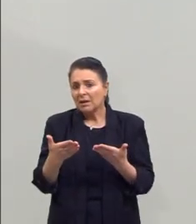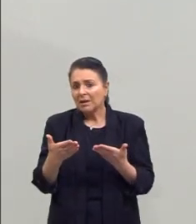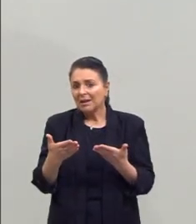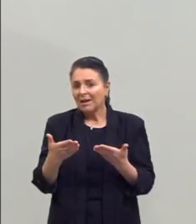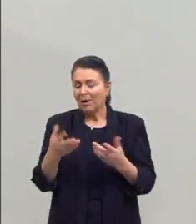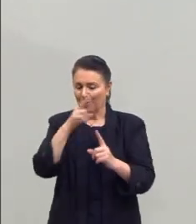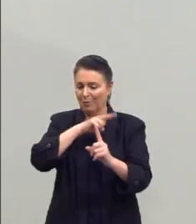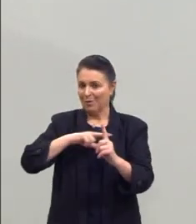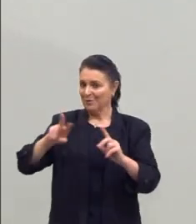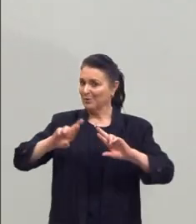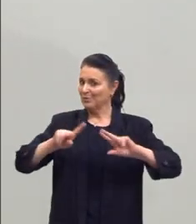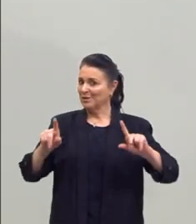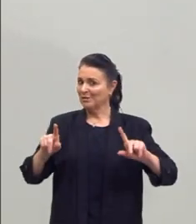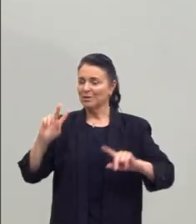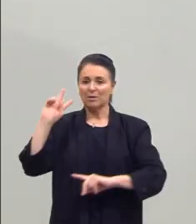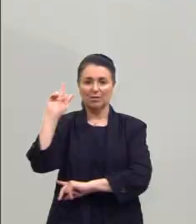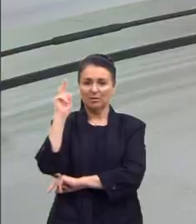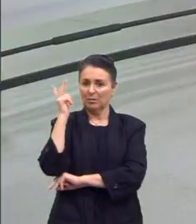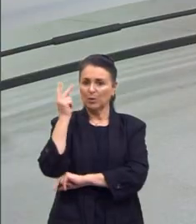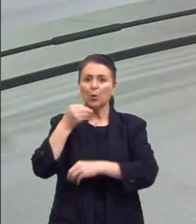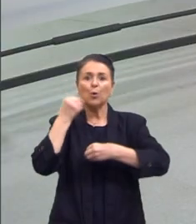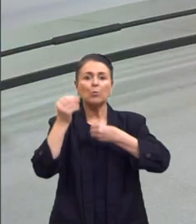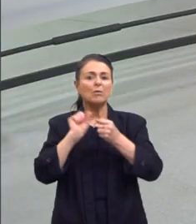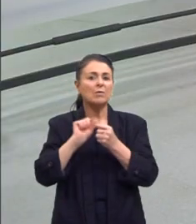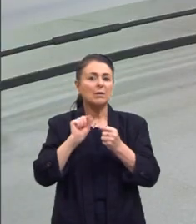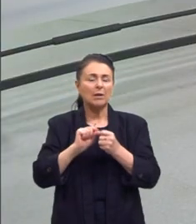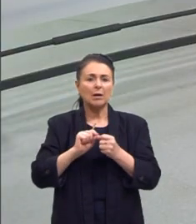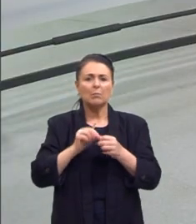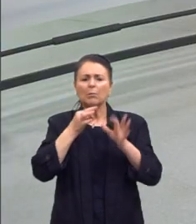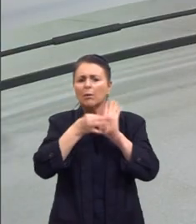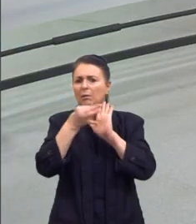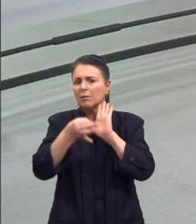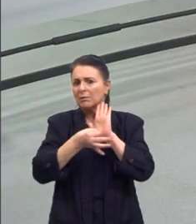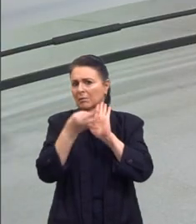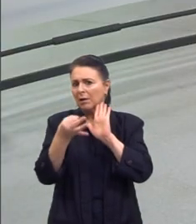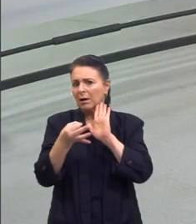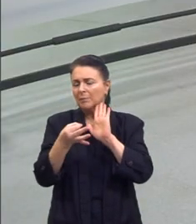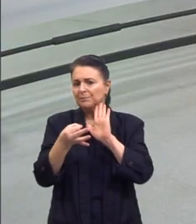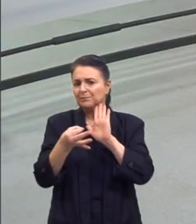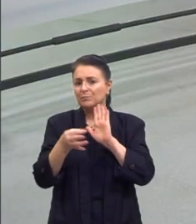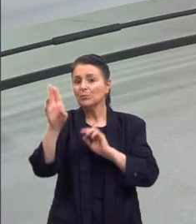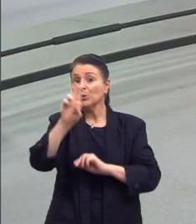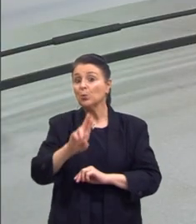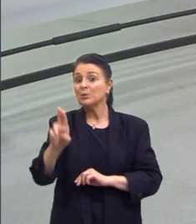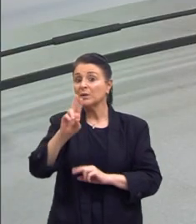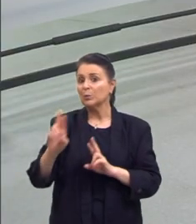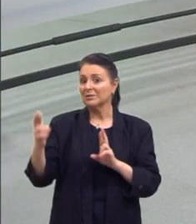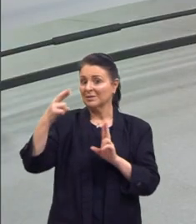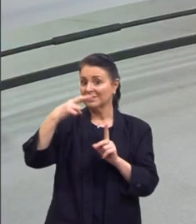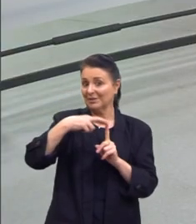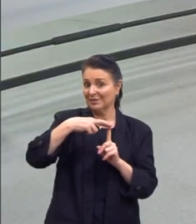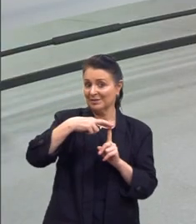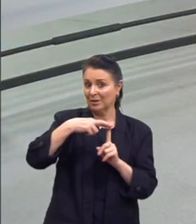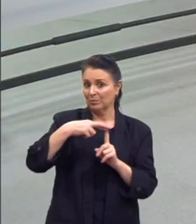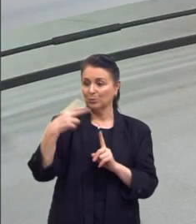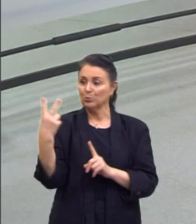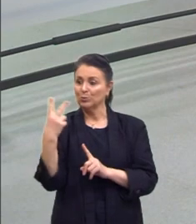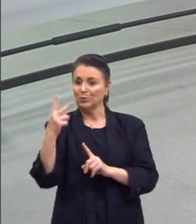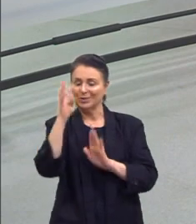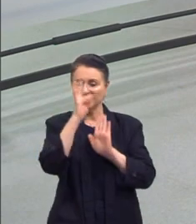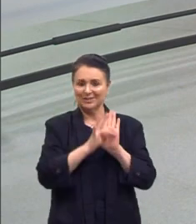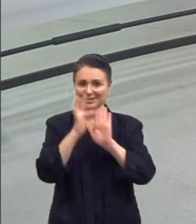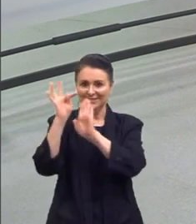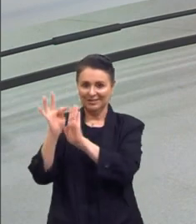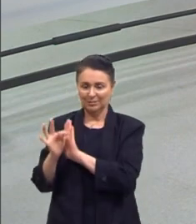bem diferentes. Historicamente, como a gente faria para comentar com esse referencial a respeito dessas duas temáticas?